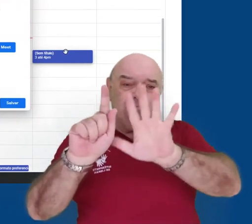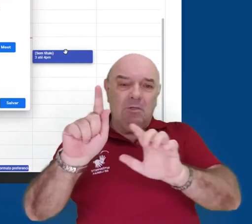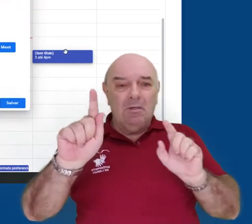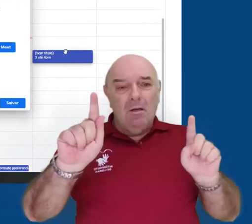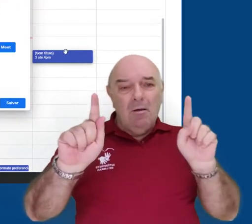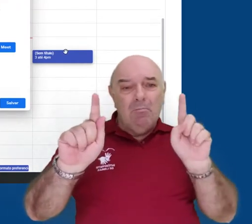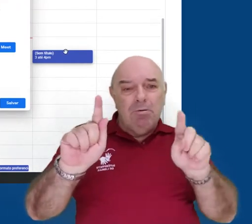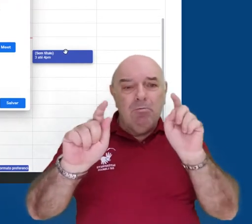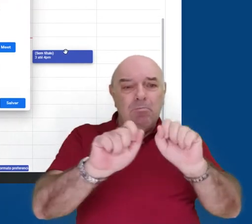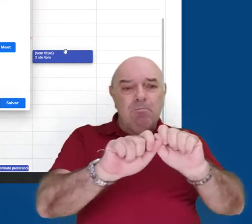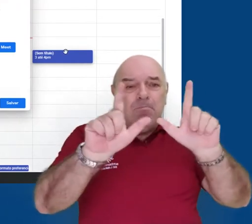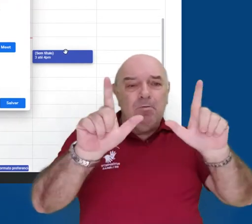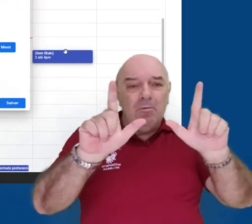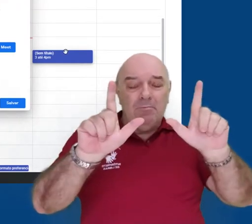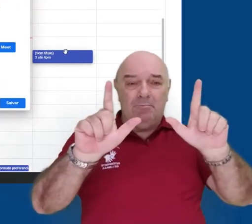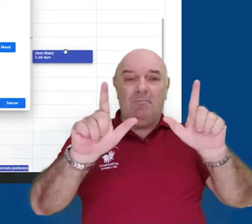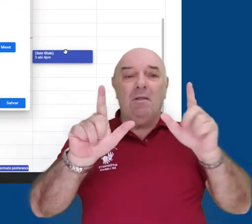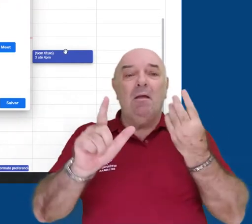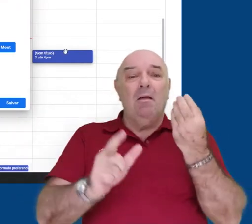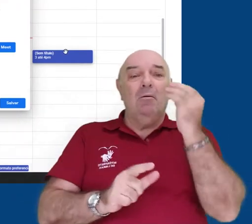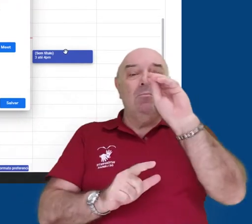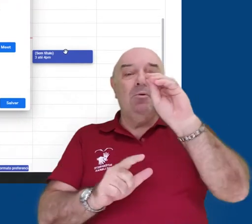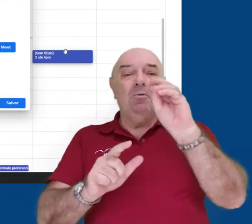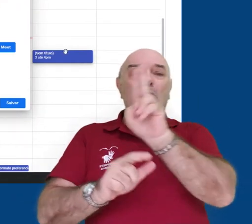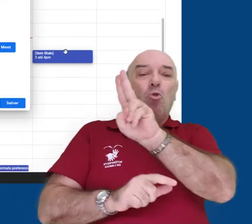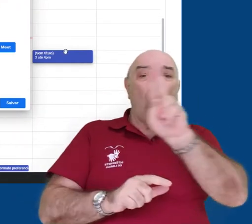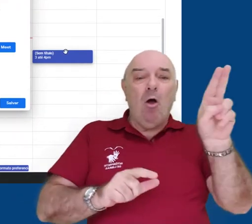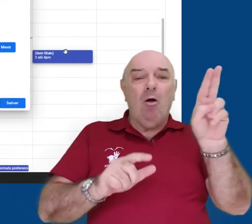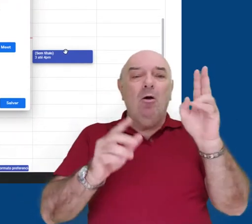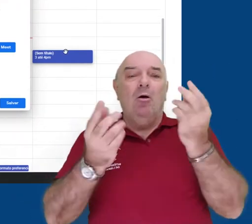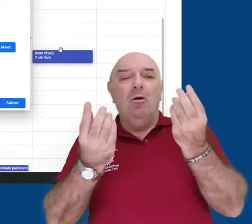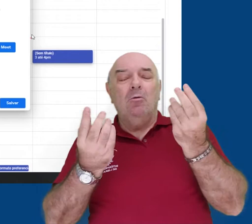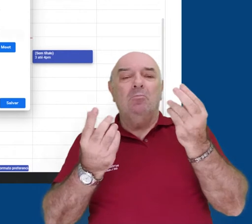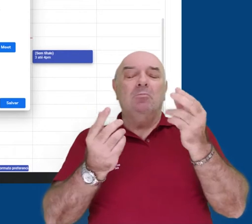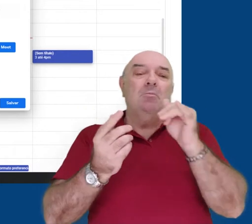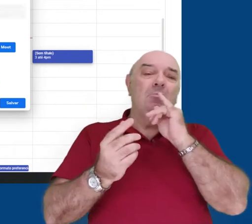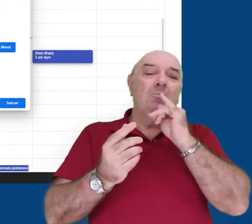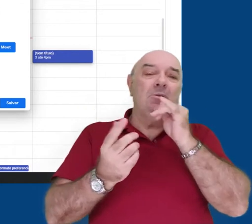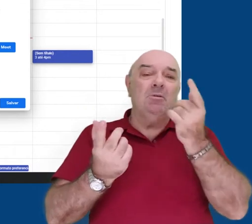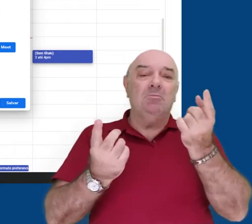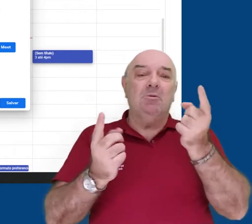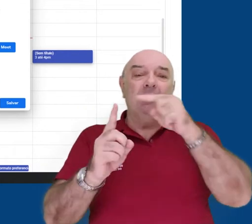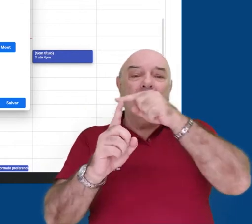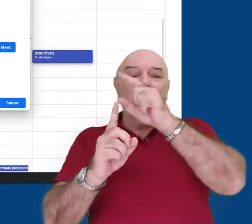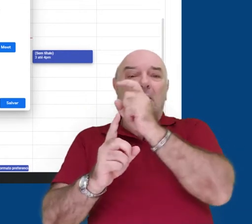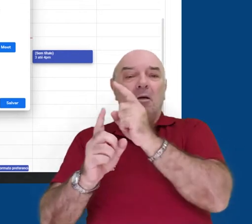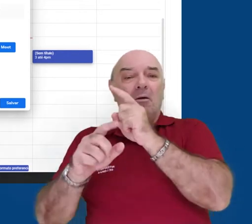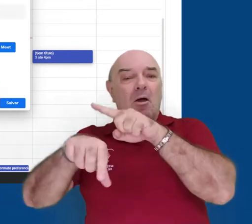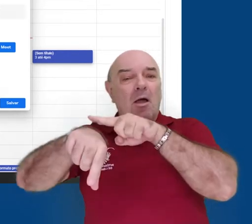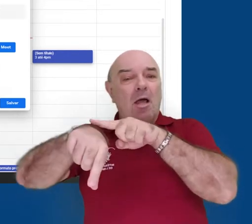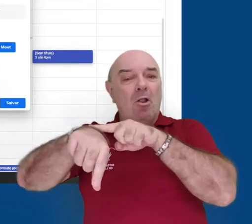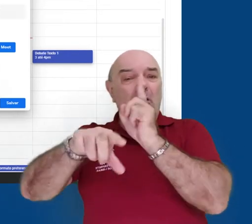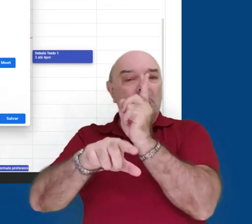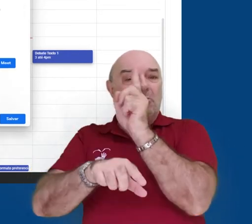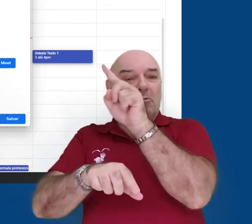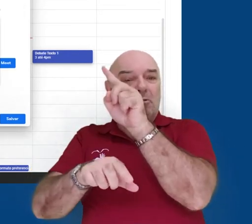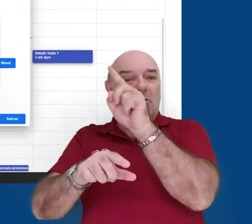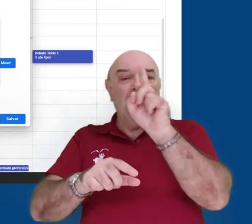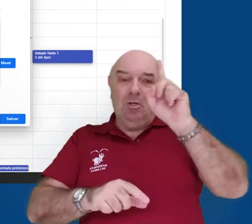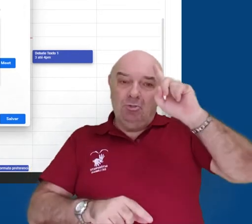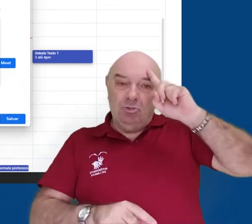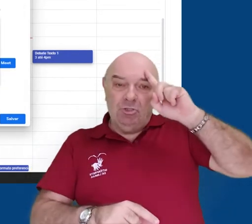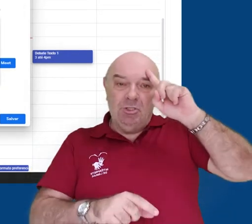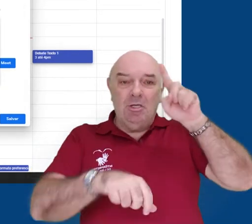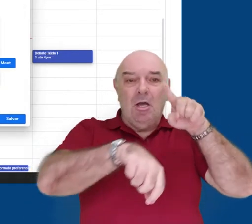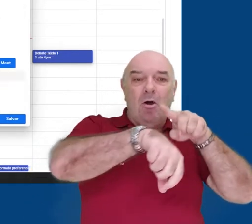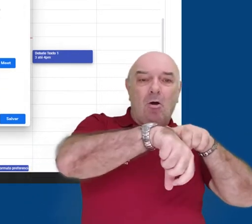seguida, teremos uma janela onde vamos configurar esse evento. Ao lado do ícone do relógio, podemos configurar o